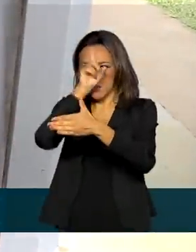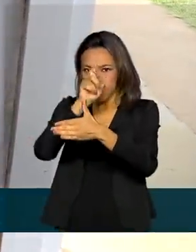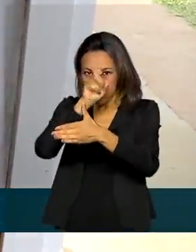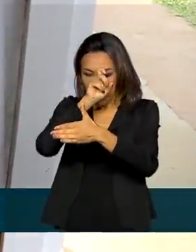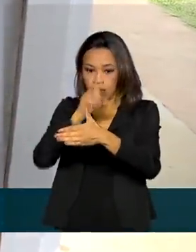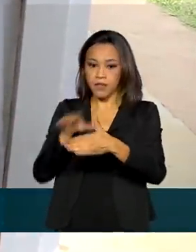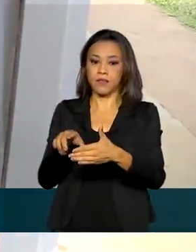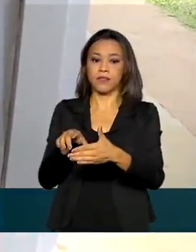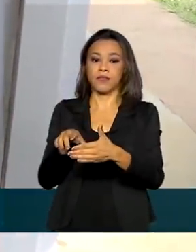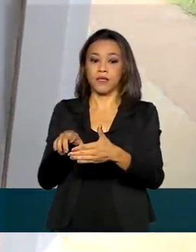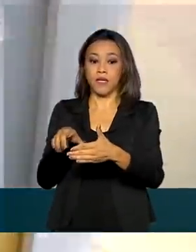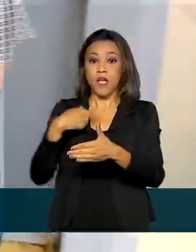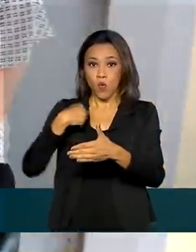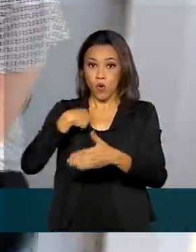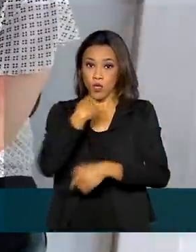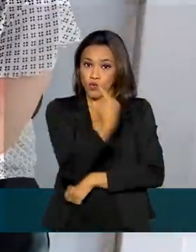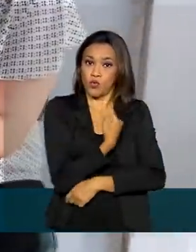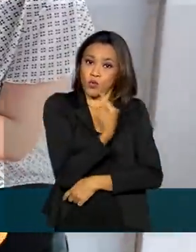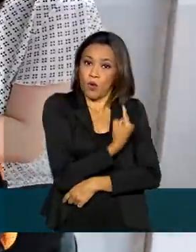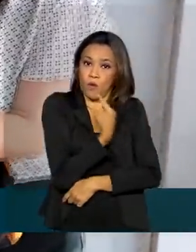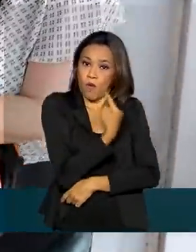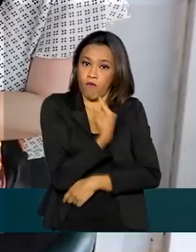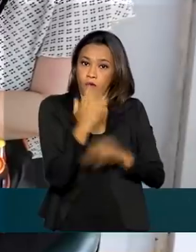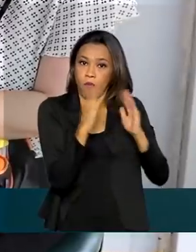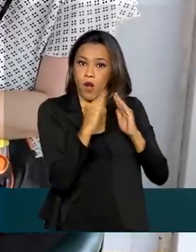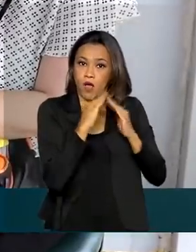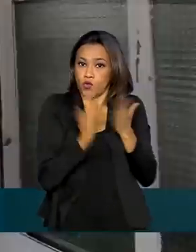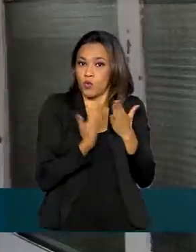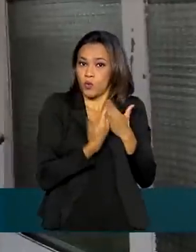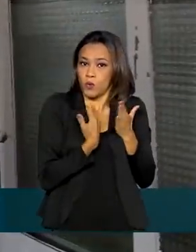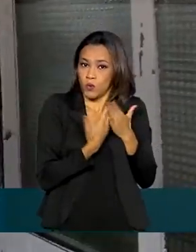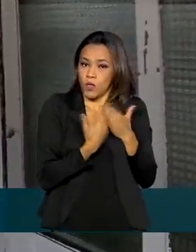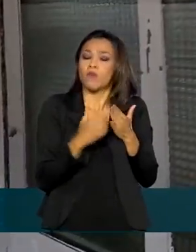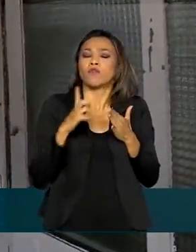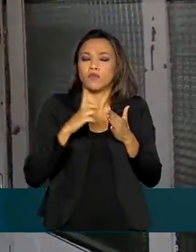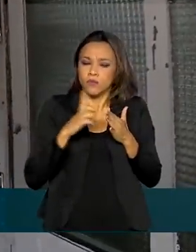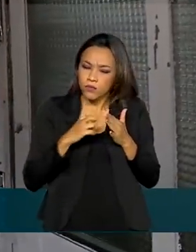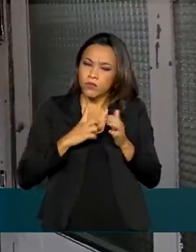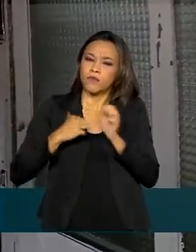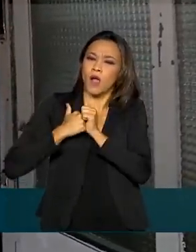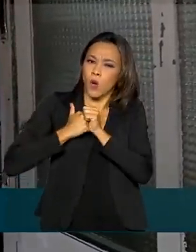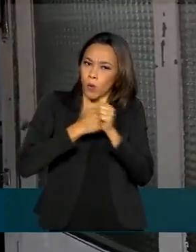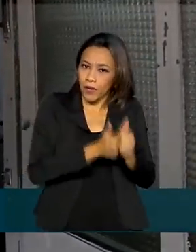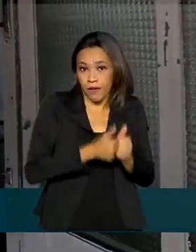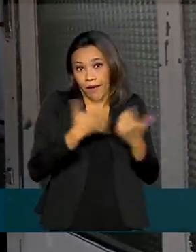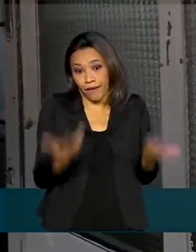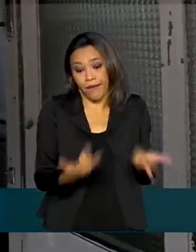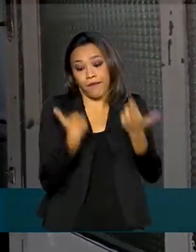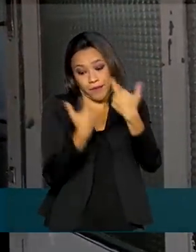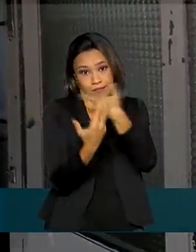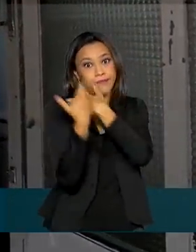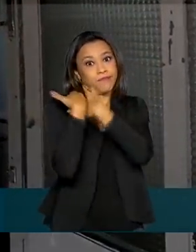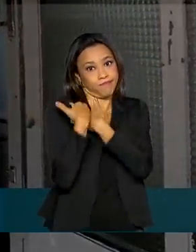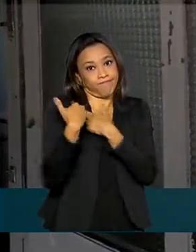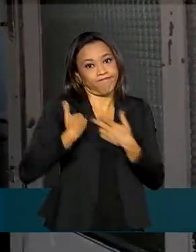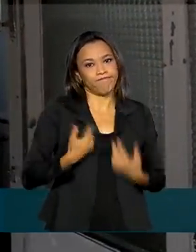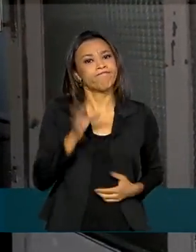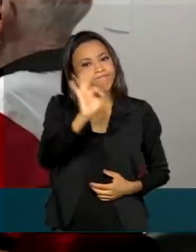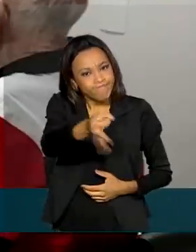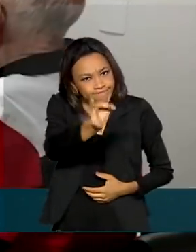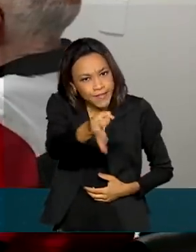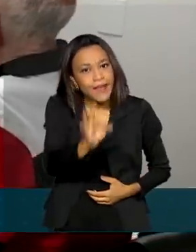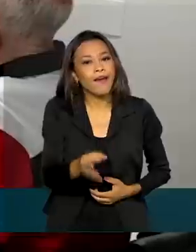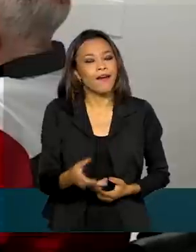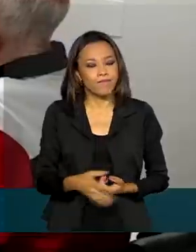Aí depois, quando eu fui morar sozinho na faculdade, aí fazia o acompanhamento, aí já era a minha responsabilidade. E é mesmo,